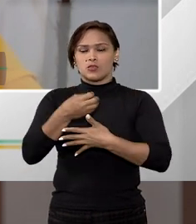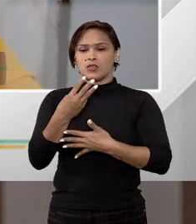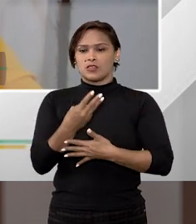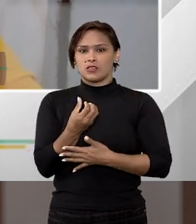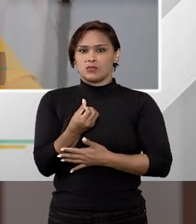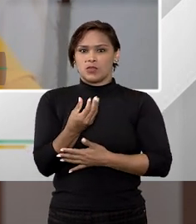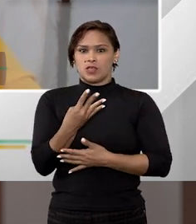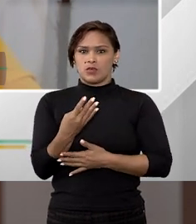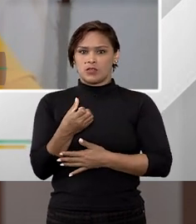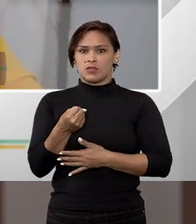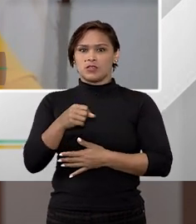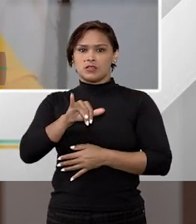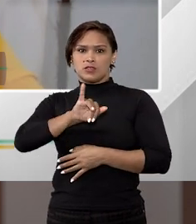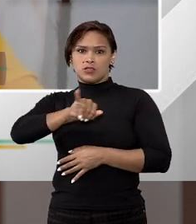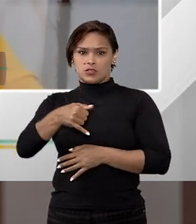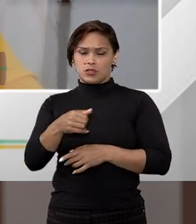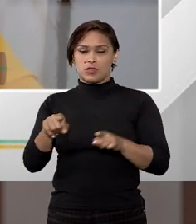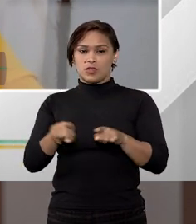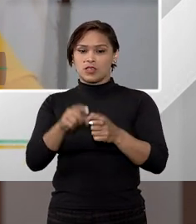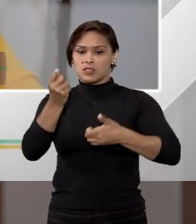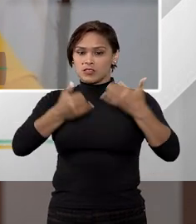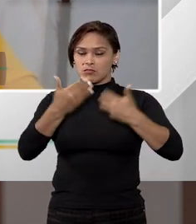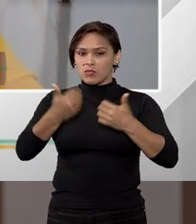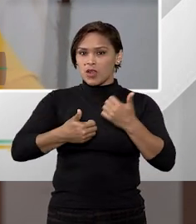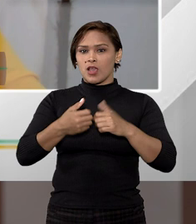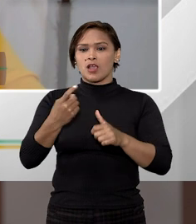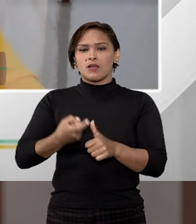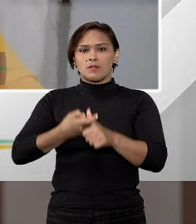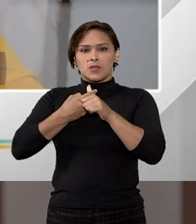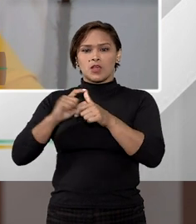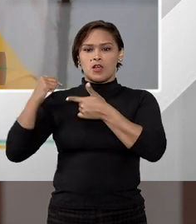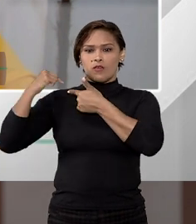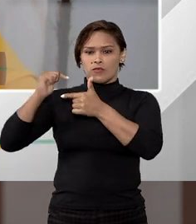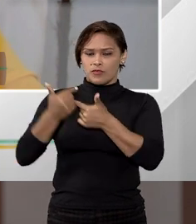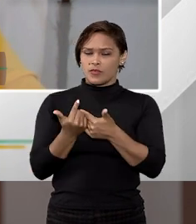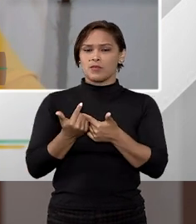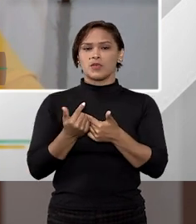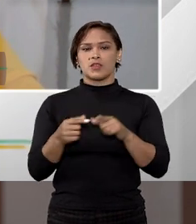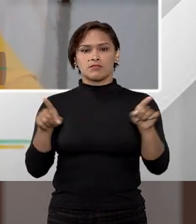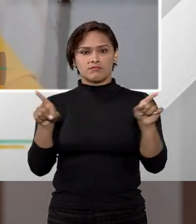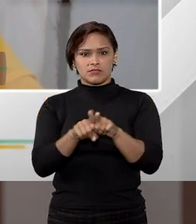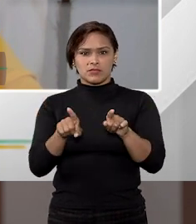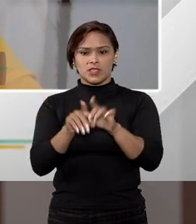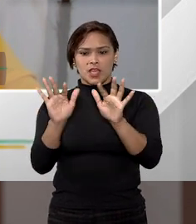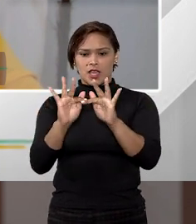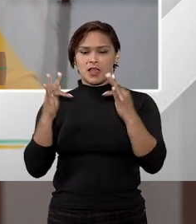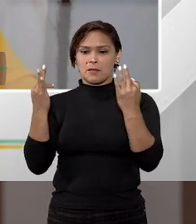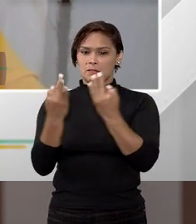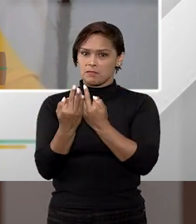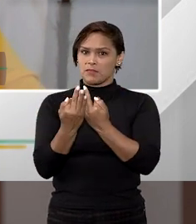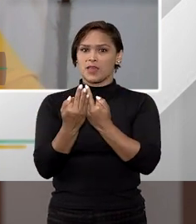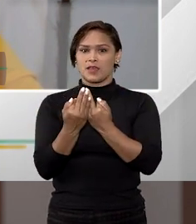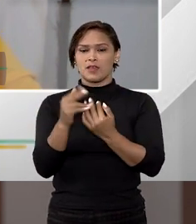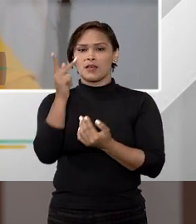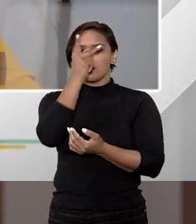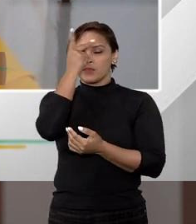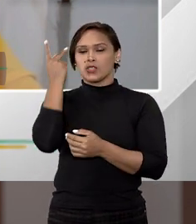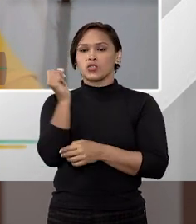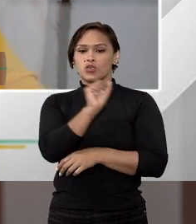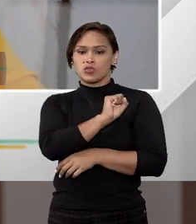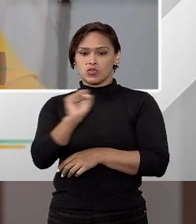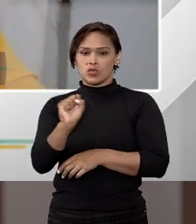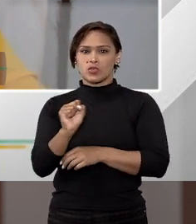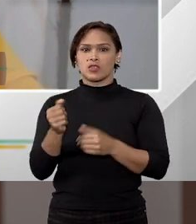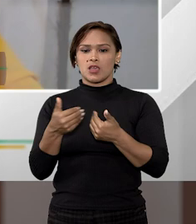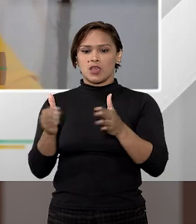364 do STJ, que fala que o conceito de empenhorabilidade e bem de família também abrange imóvel pertencente a pessoas solteiras,